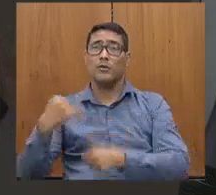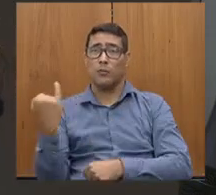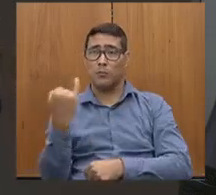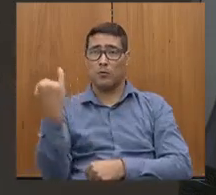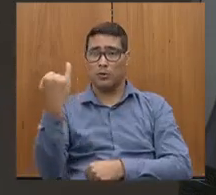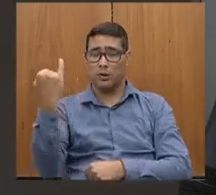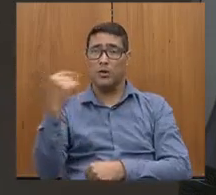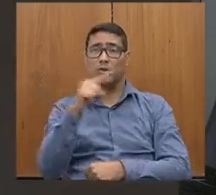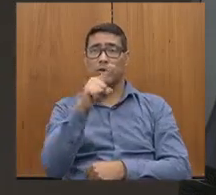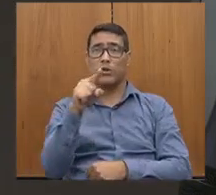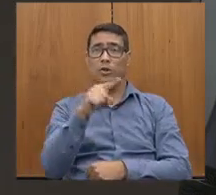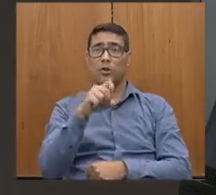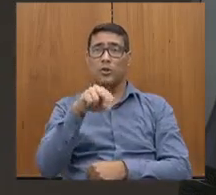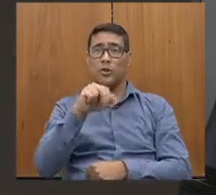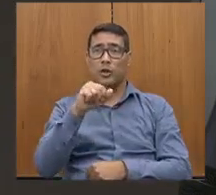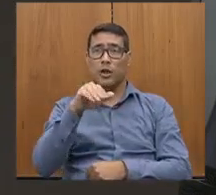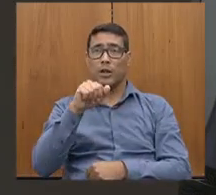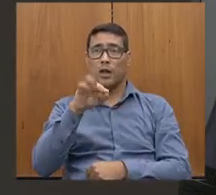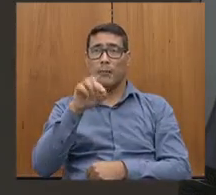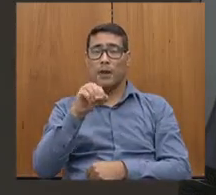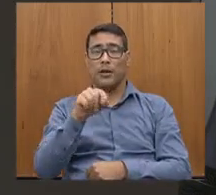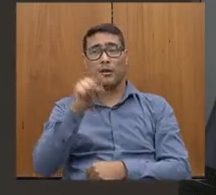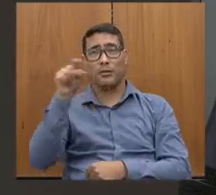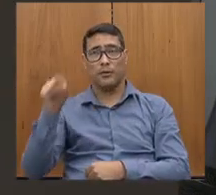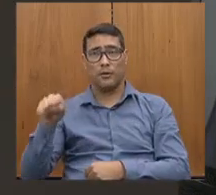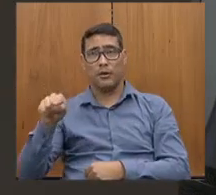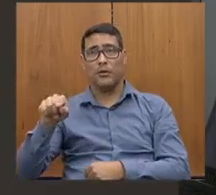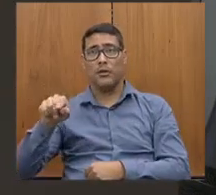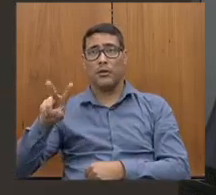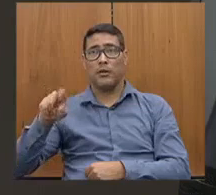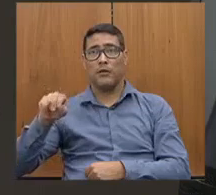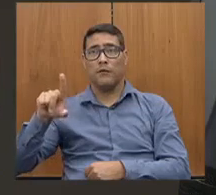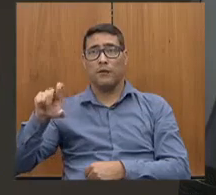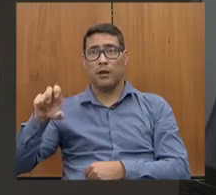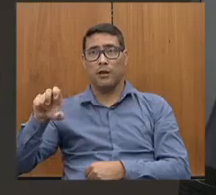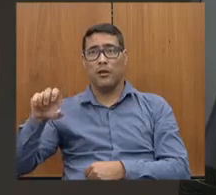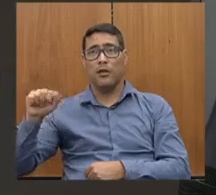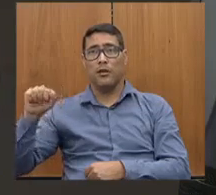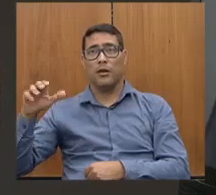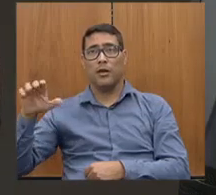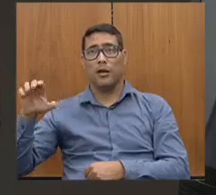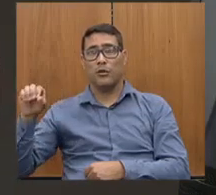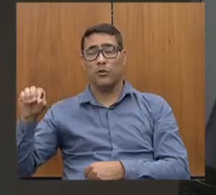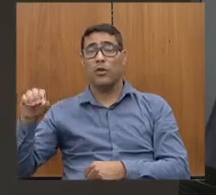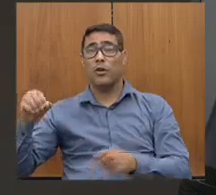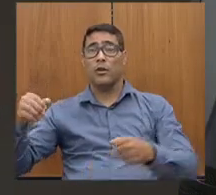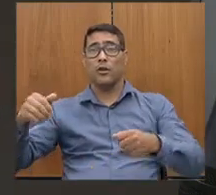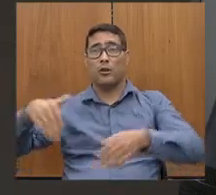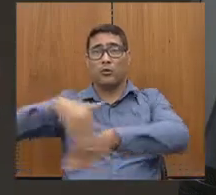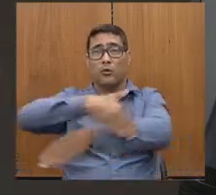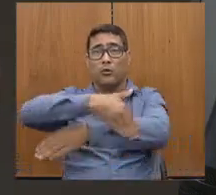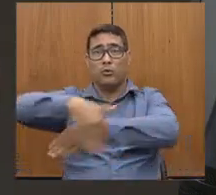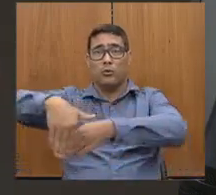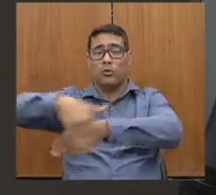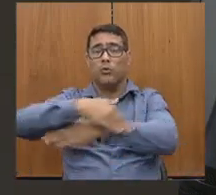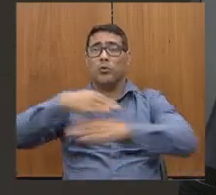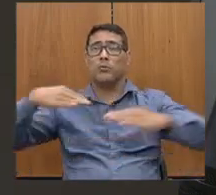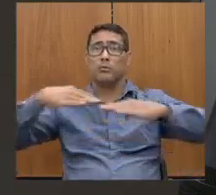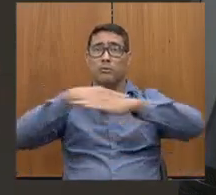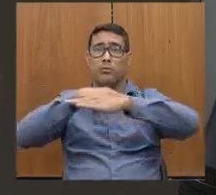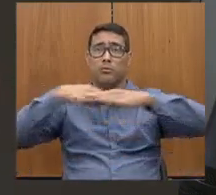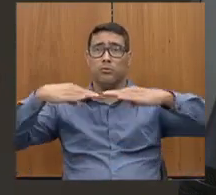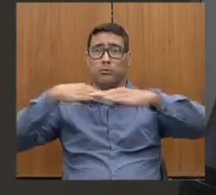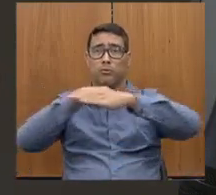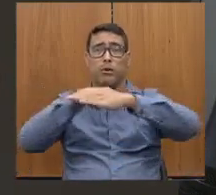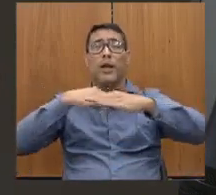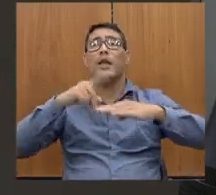do Aço. Ali são trechos que nós temos daquela região de empresas que levam mercadorias e que